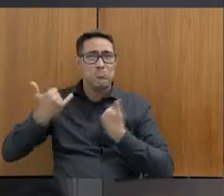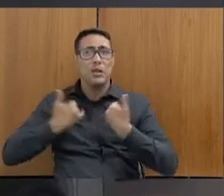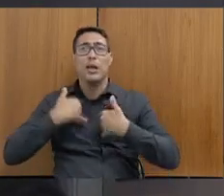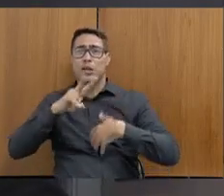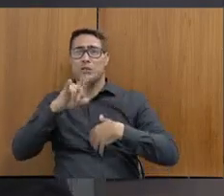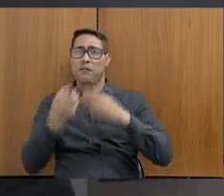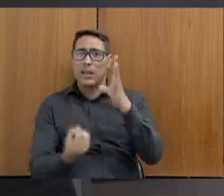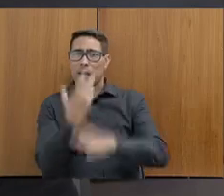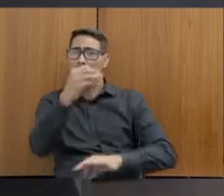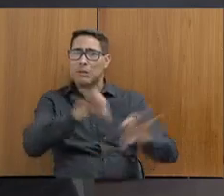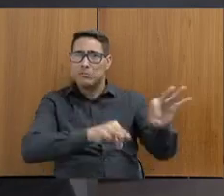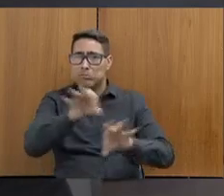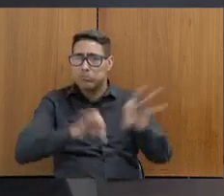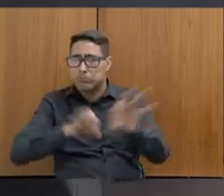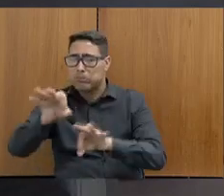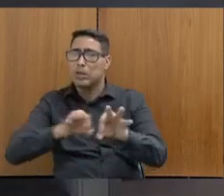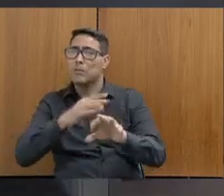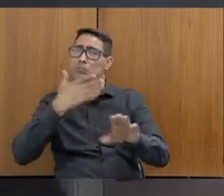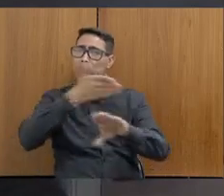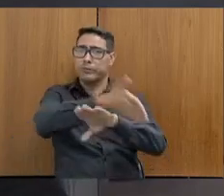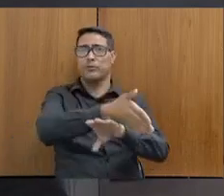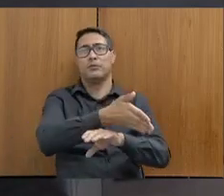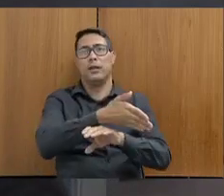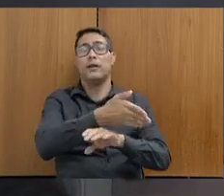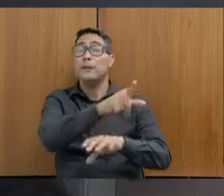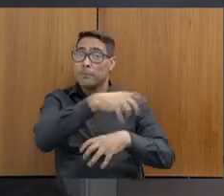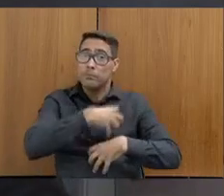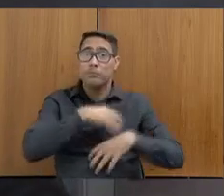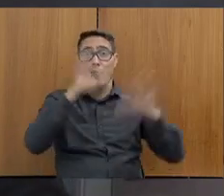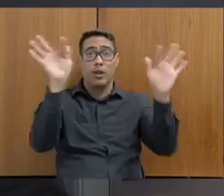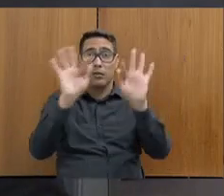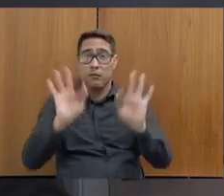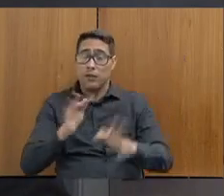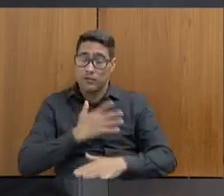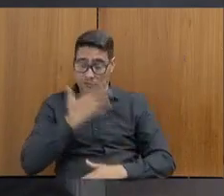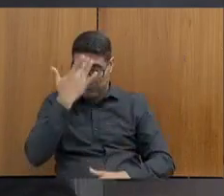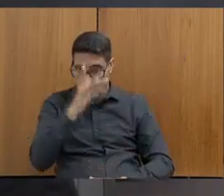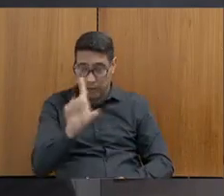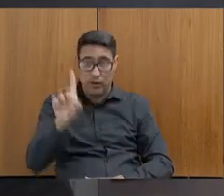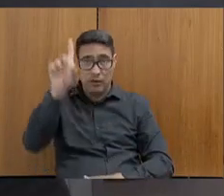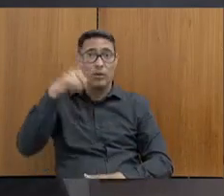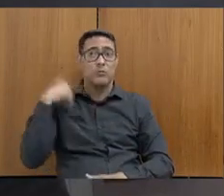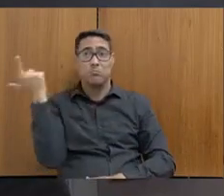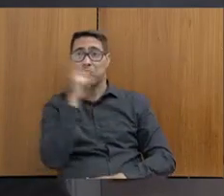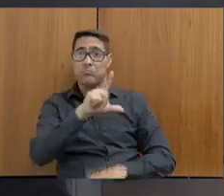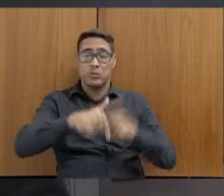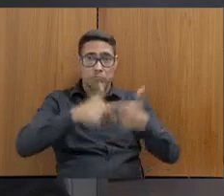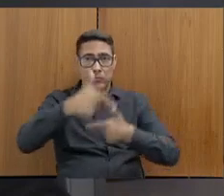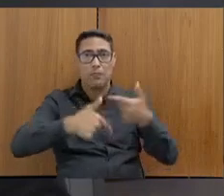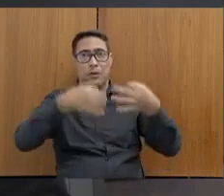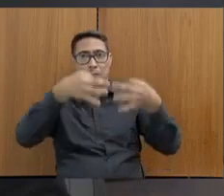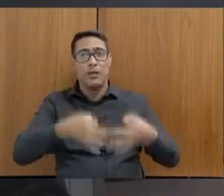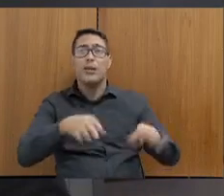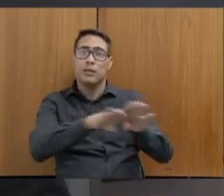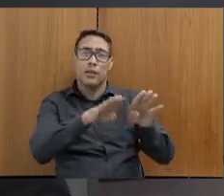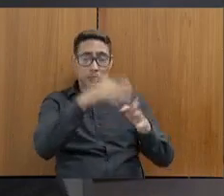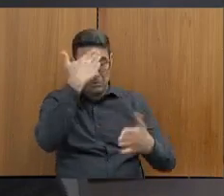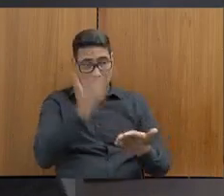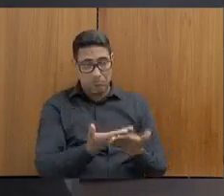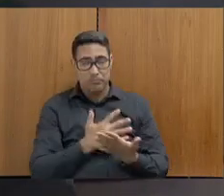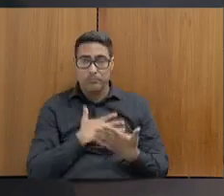promover essas ações integradas. E eu fico feliz, fico feliz, porque, graças a Deus, o trabalho está dando certo e pela confiança de boa excelência.